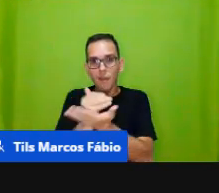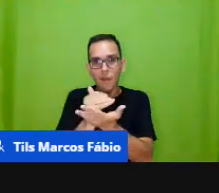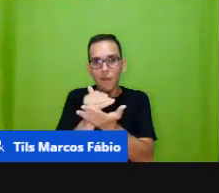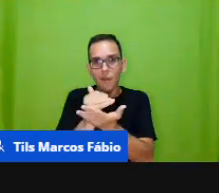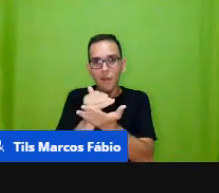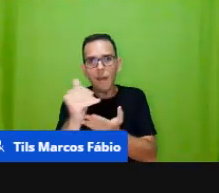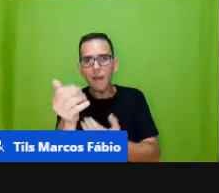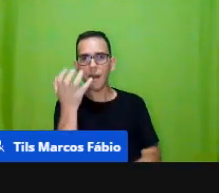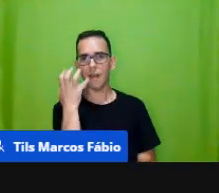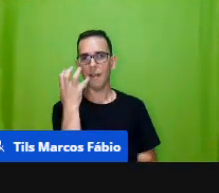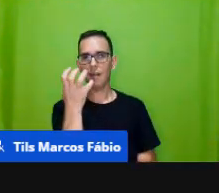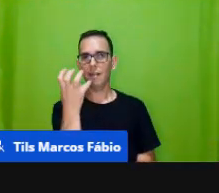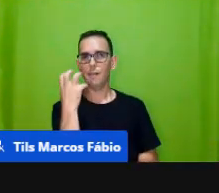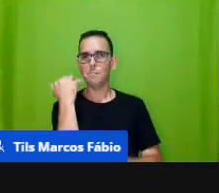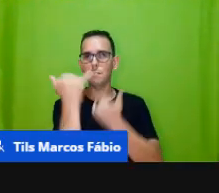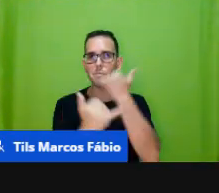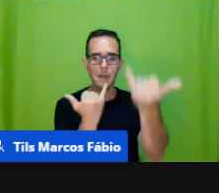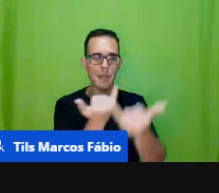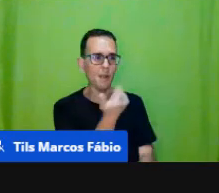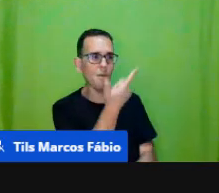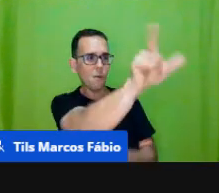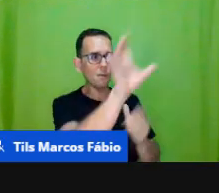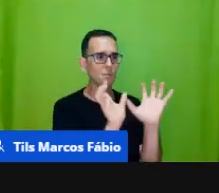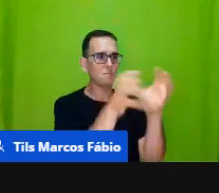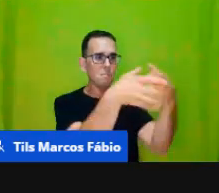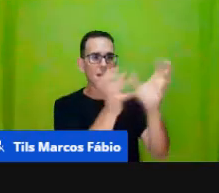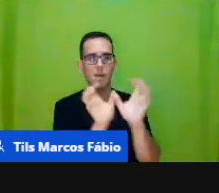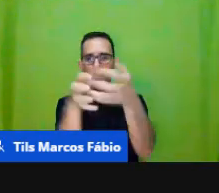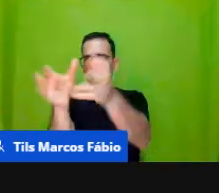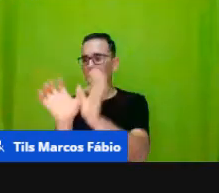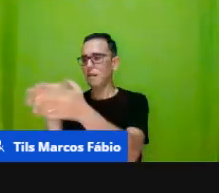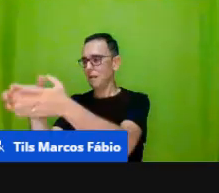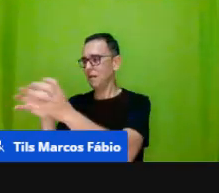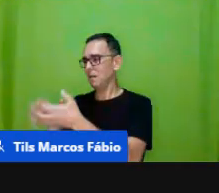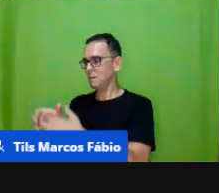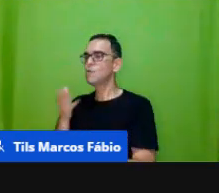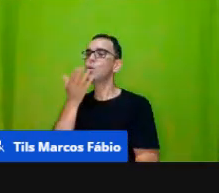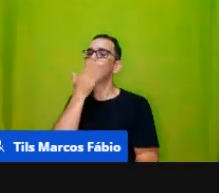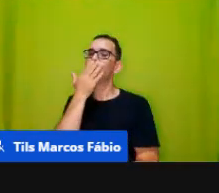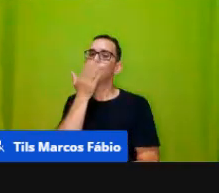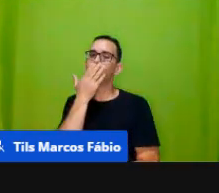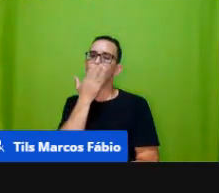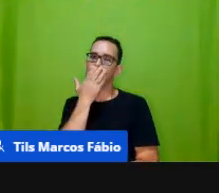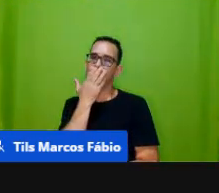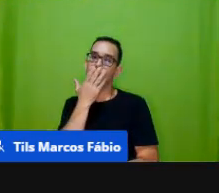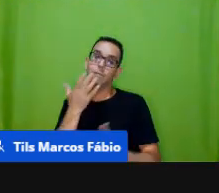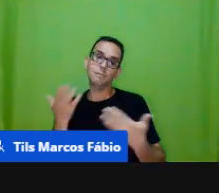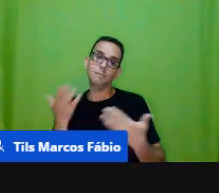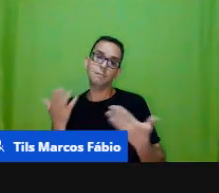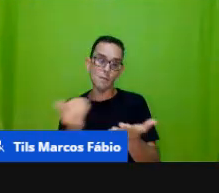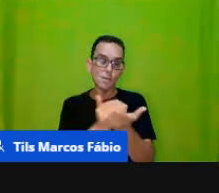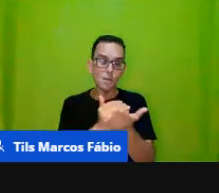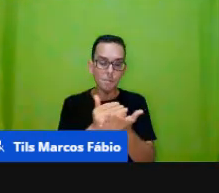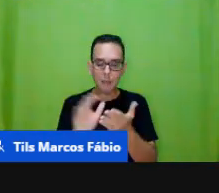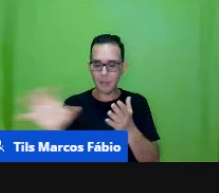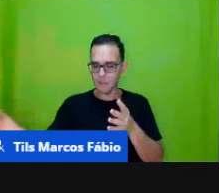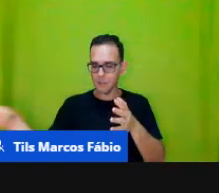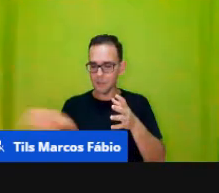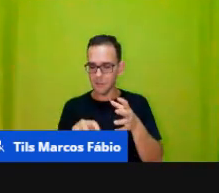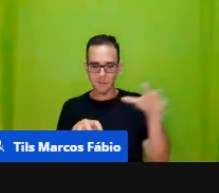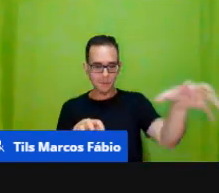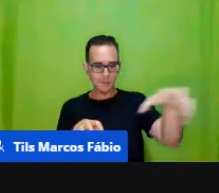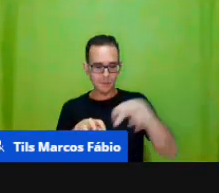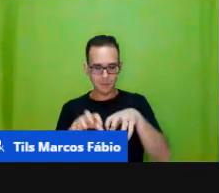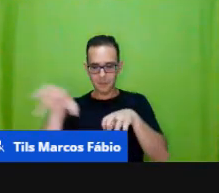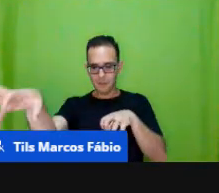brincar com outras bolas, né? Ele vai ter essa preferência pelas bolas. Então, ele começa a agrupar esse material